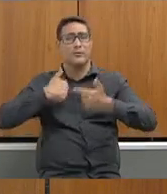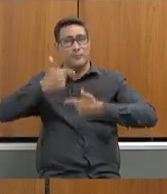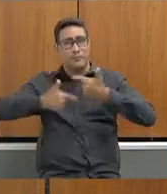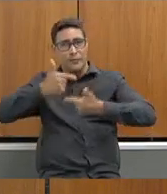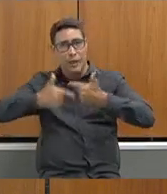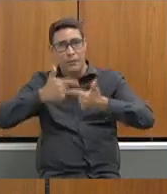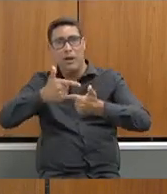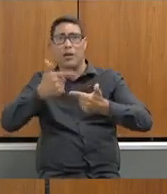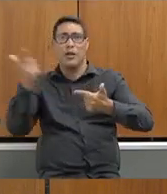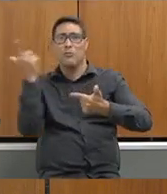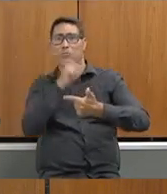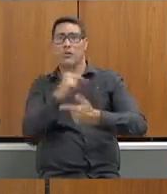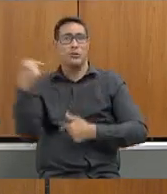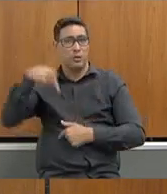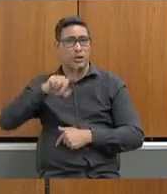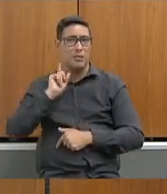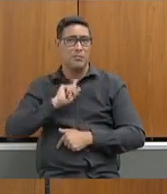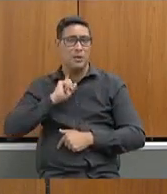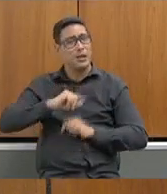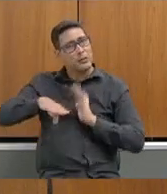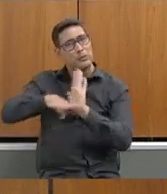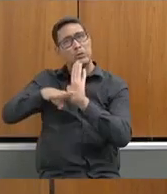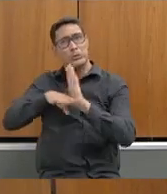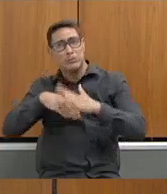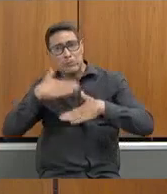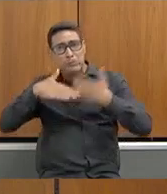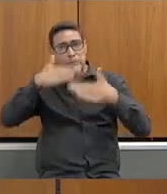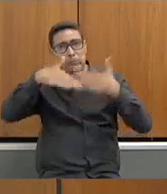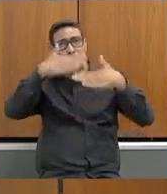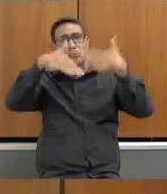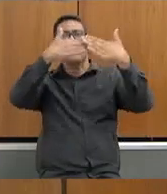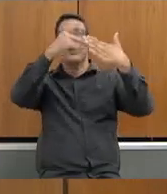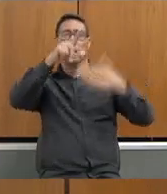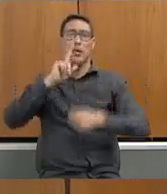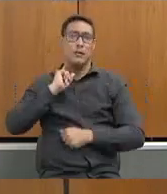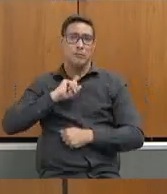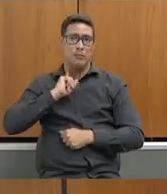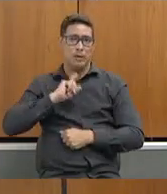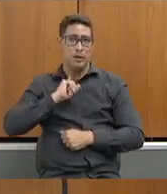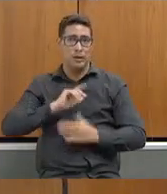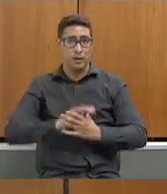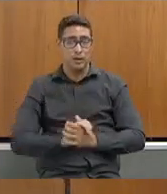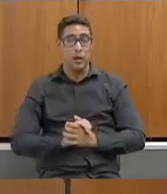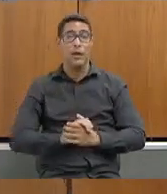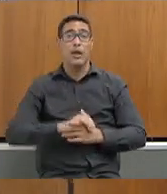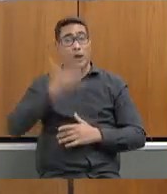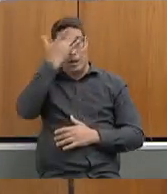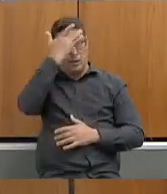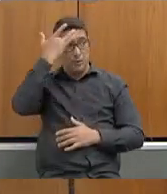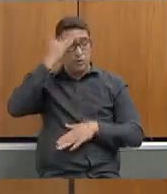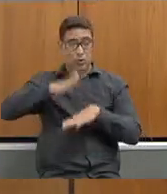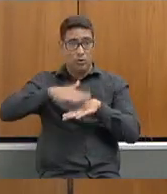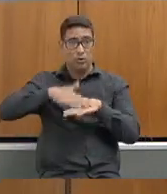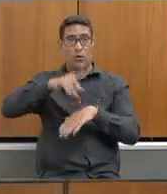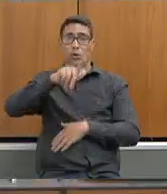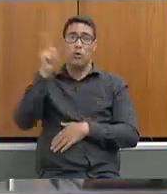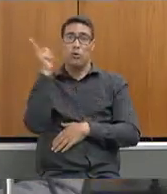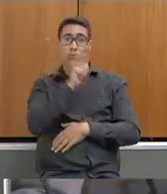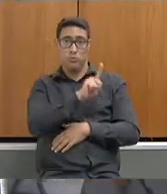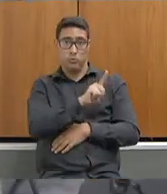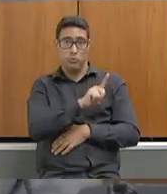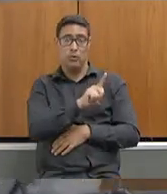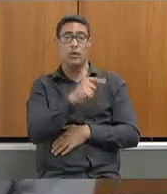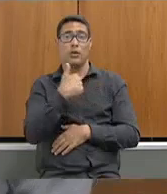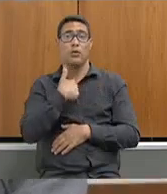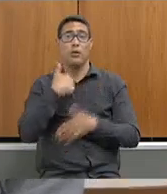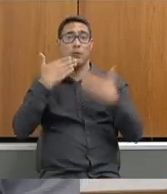Minas, alavancando a educação em Minas e foi uma das pessoas que conseguiu nos trazer esse olhar diferenciado